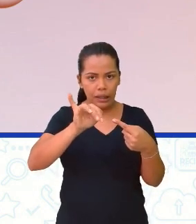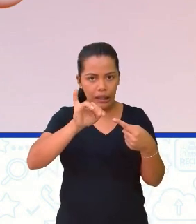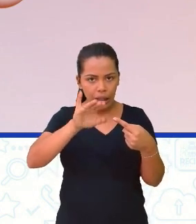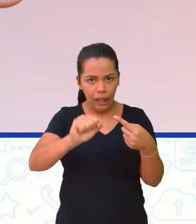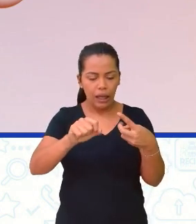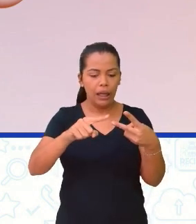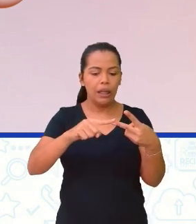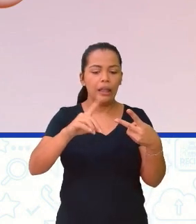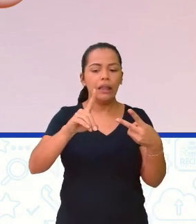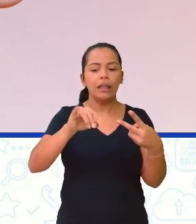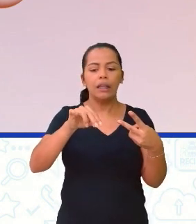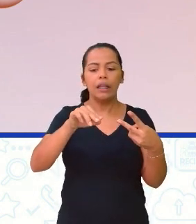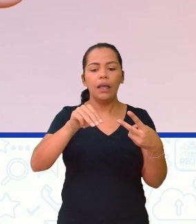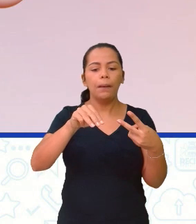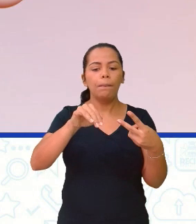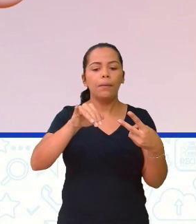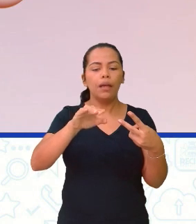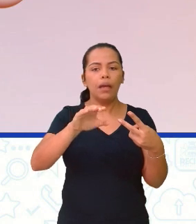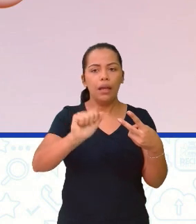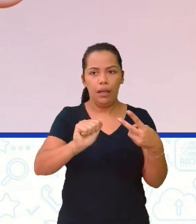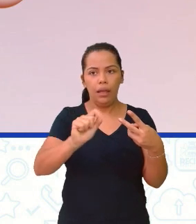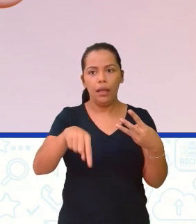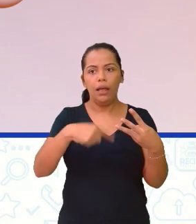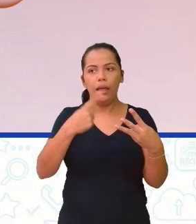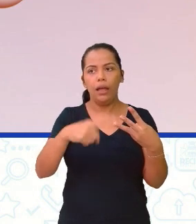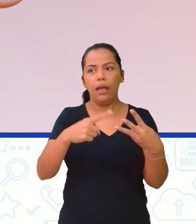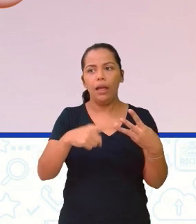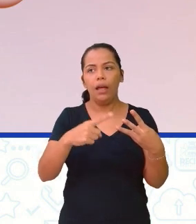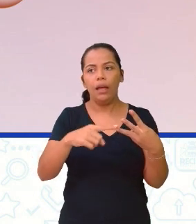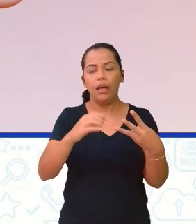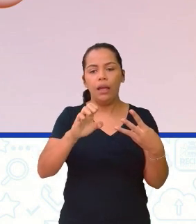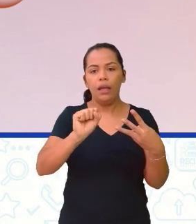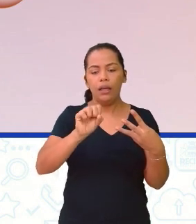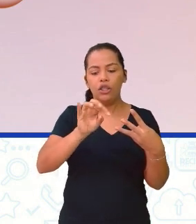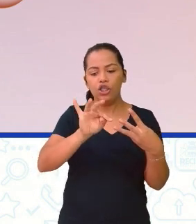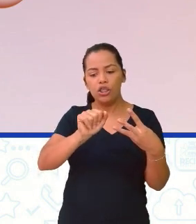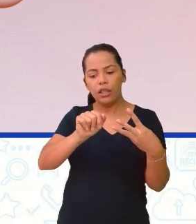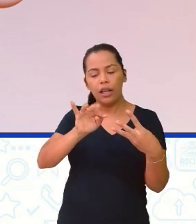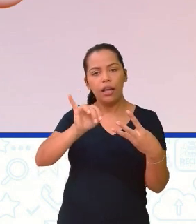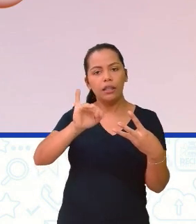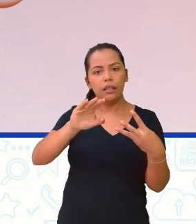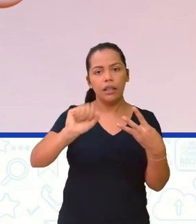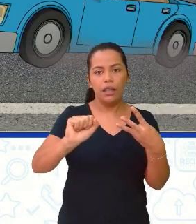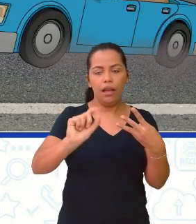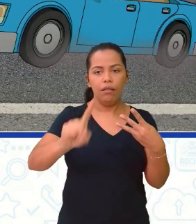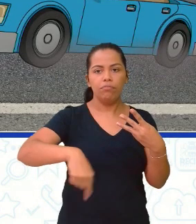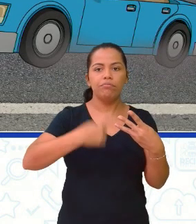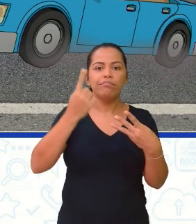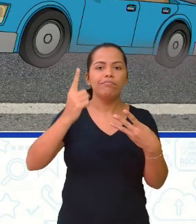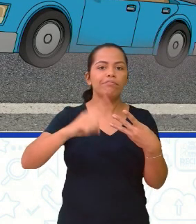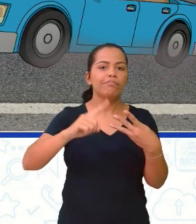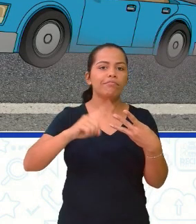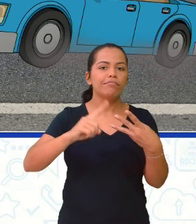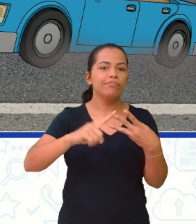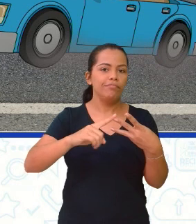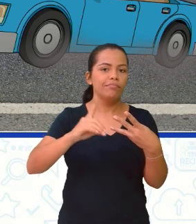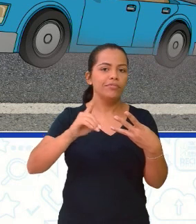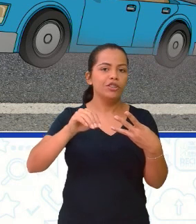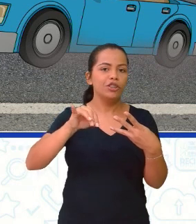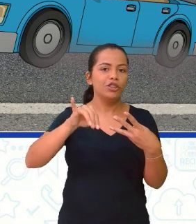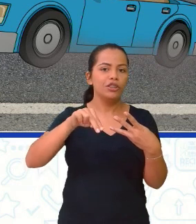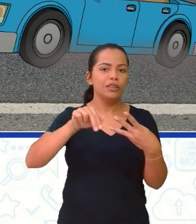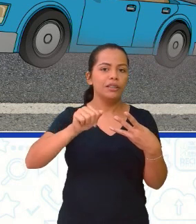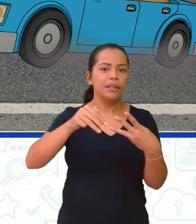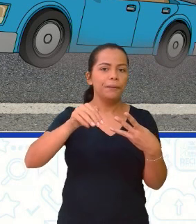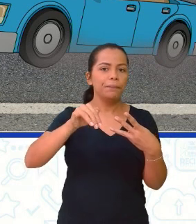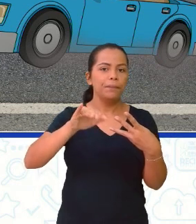estudamos a cinemática e hoje nós vamos ver a dinâmica. Professora, e a dinâmica, o que é que ela estuda? Então, aí a gente vai ver agora